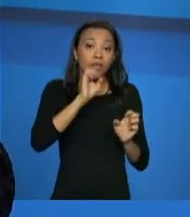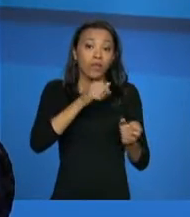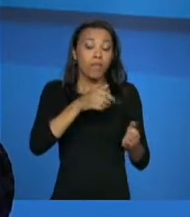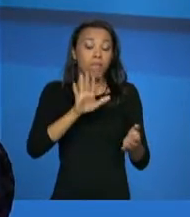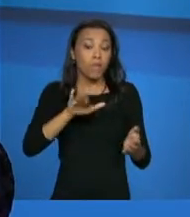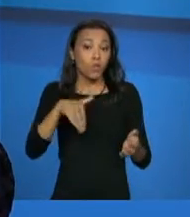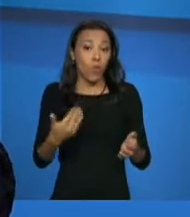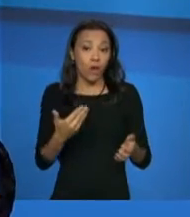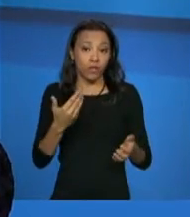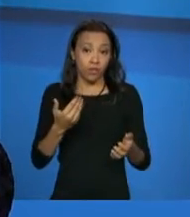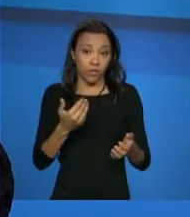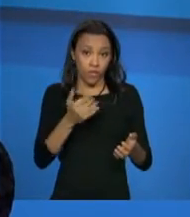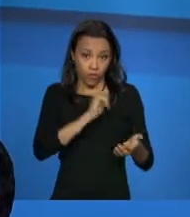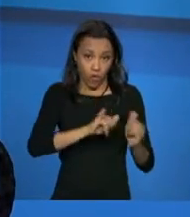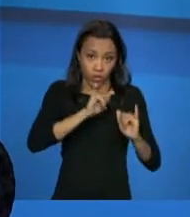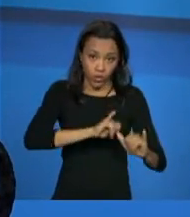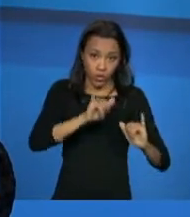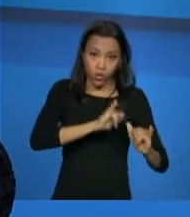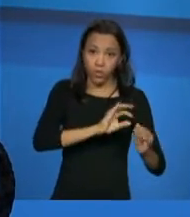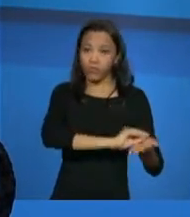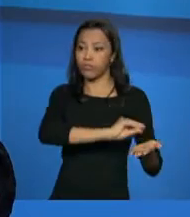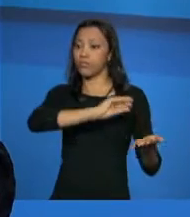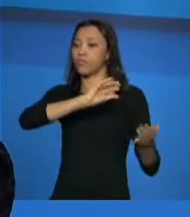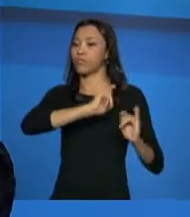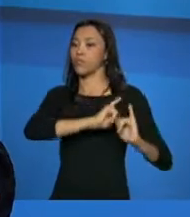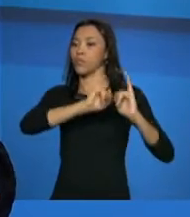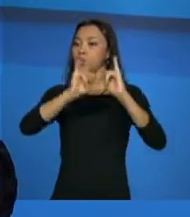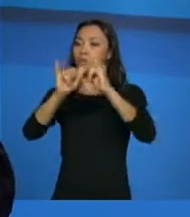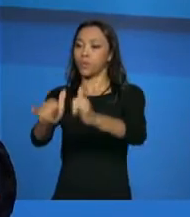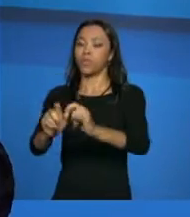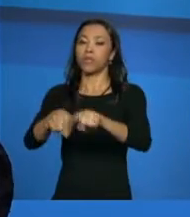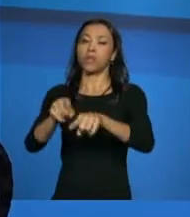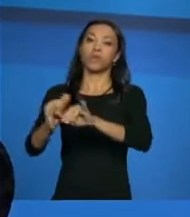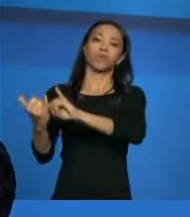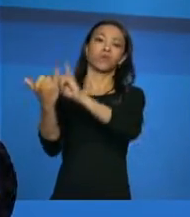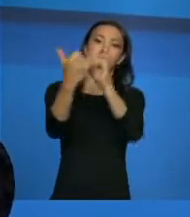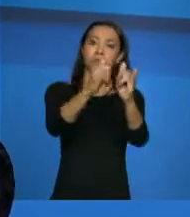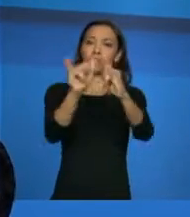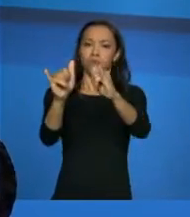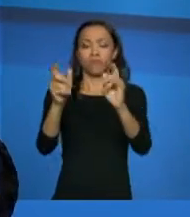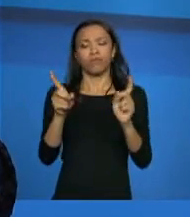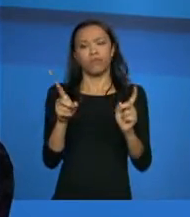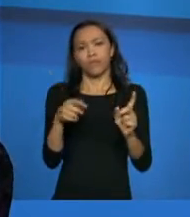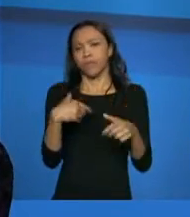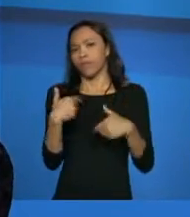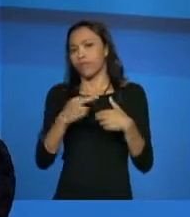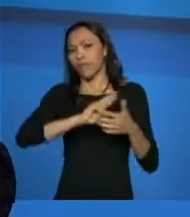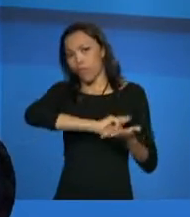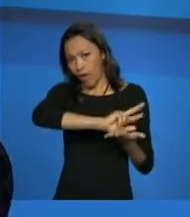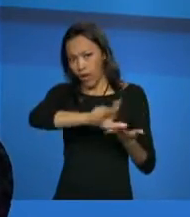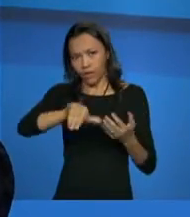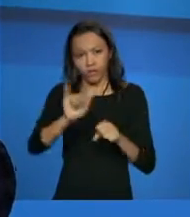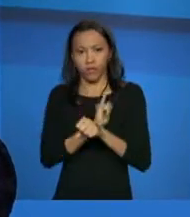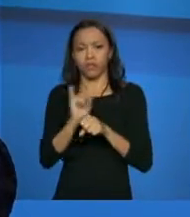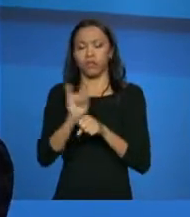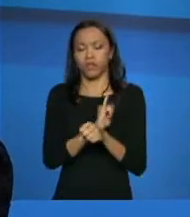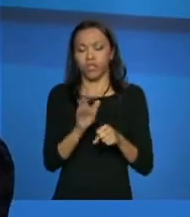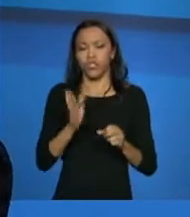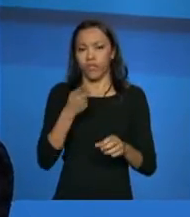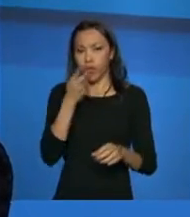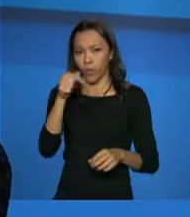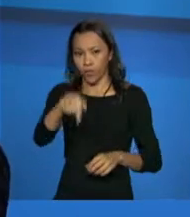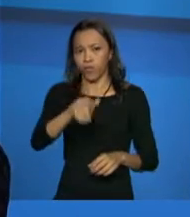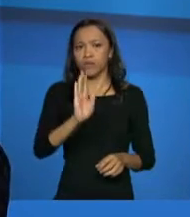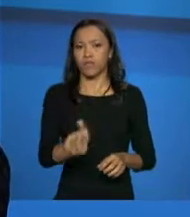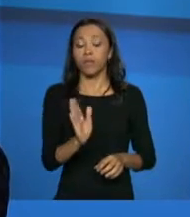em repasse de dados, seja de extração, seja de acesso aos mecanismos, como o CECAD, como a gente já falou aqui, é